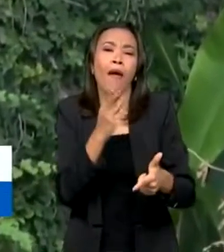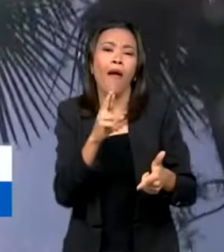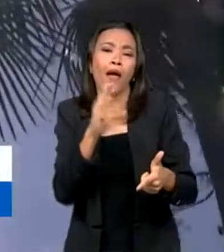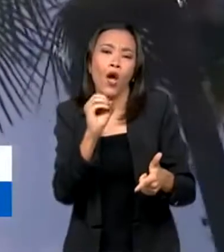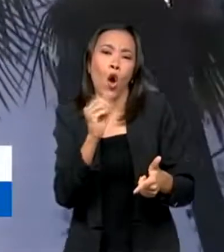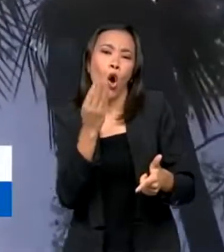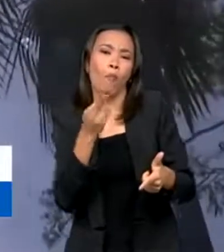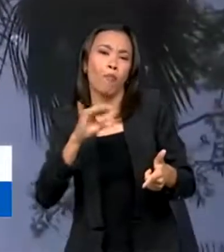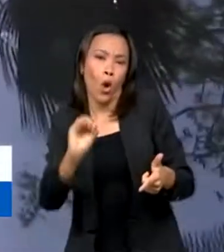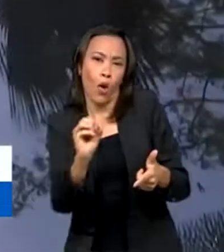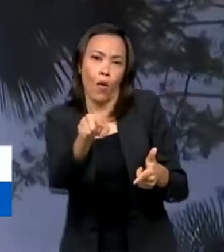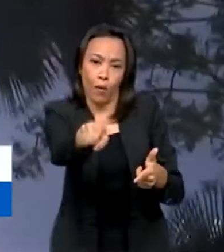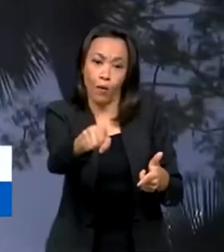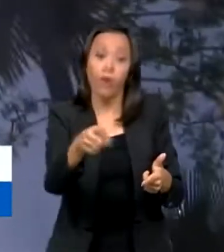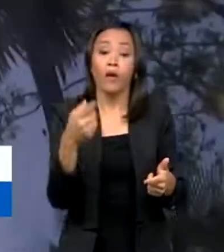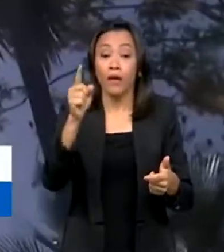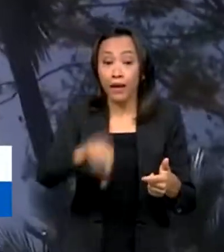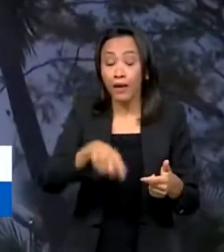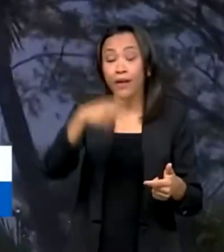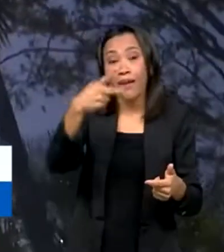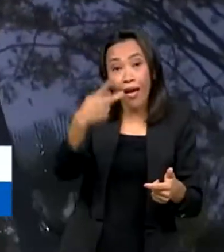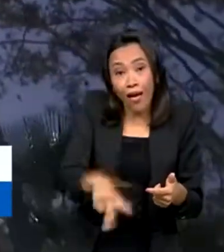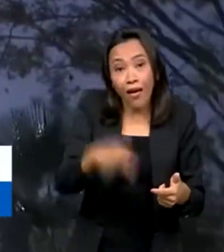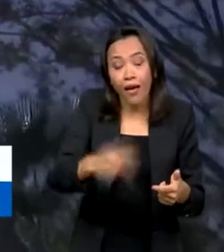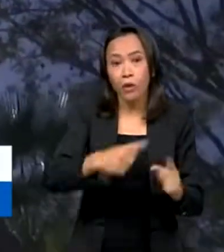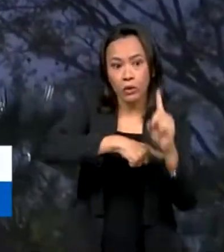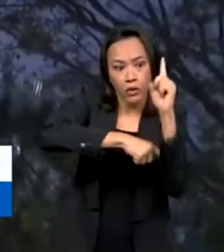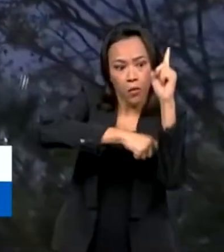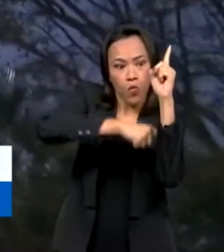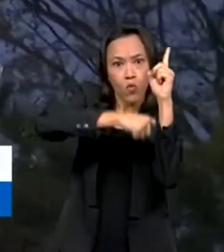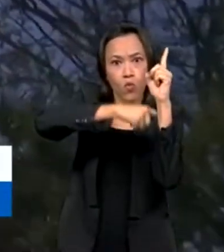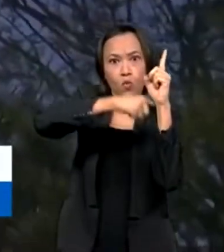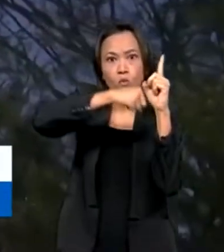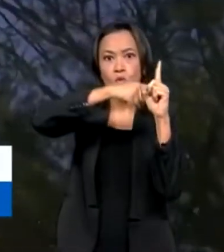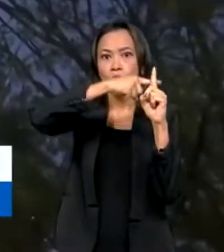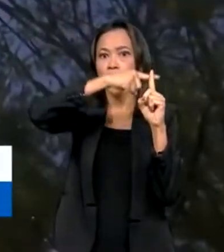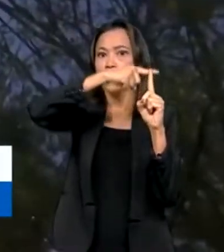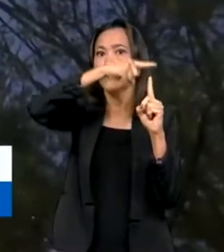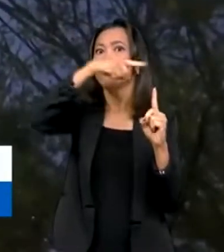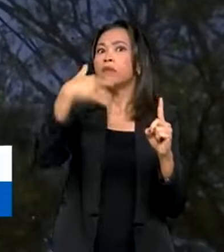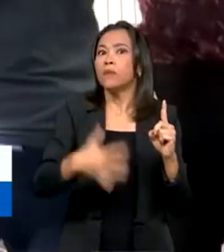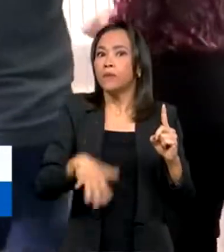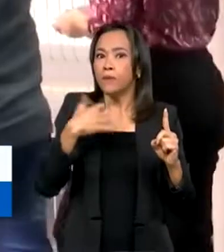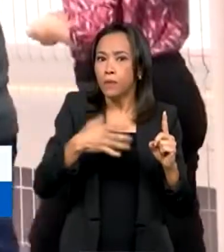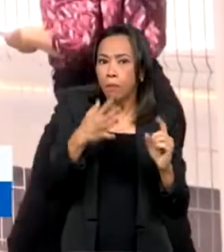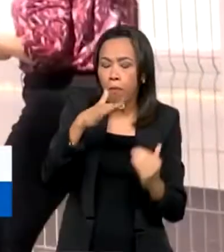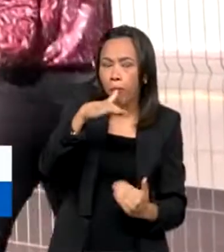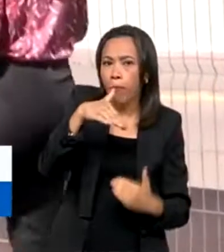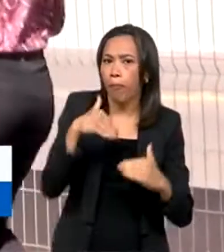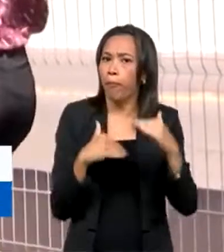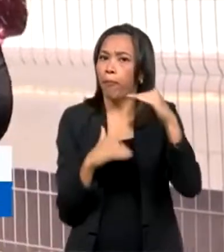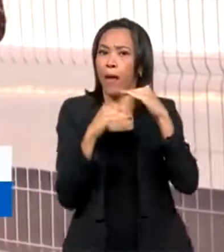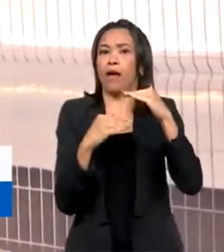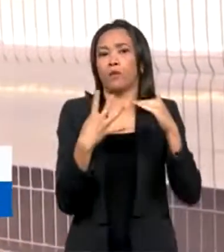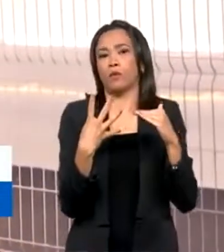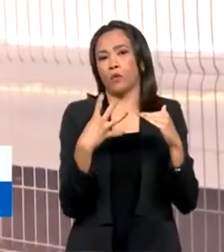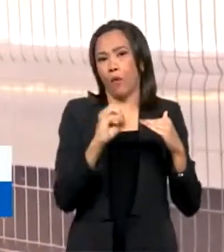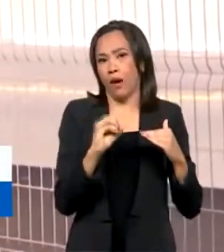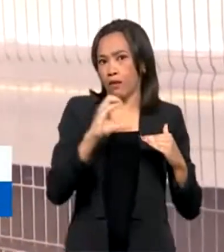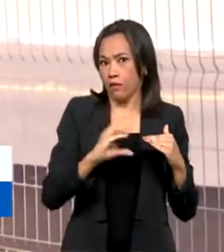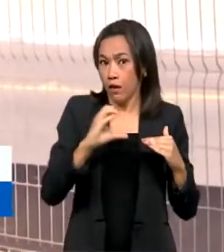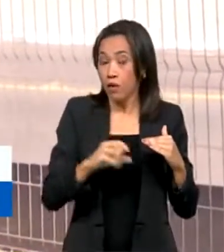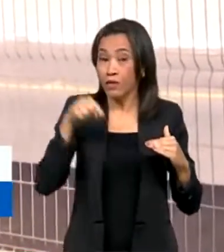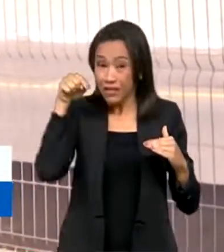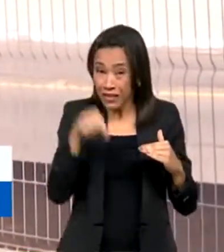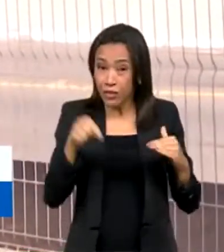-Obró, que os termômetros no estado costumam alcançar temperaturas próximas dos 40 graus. Somado a essas